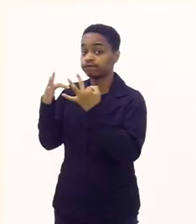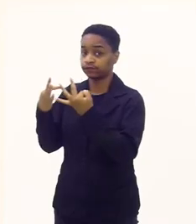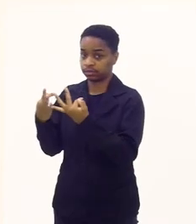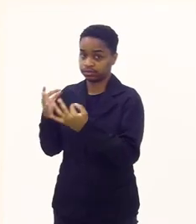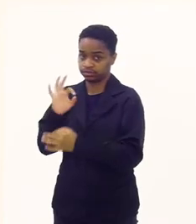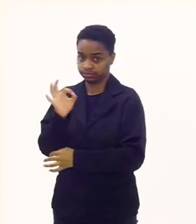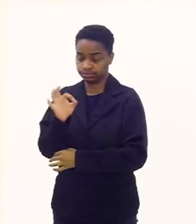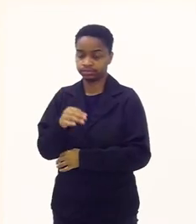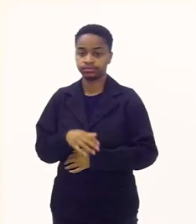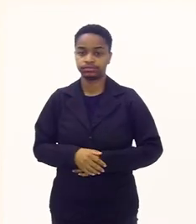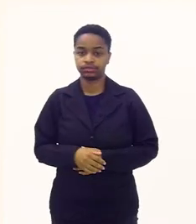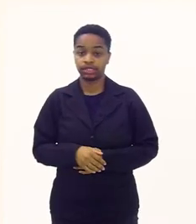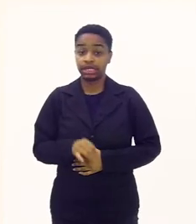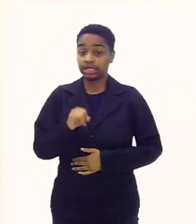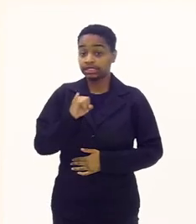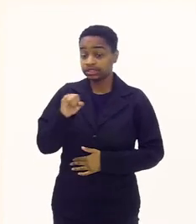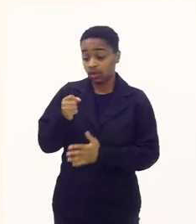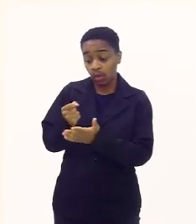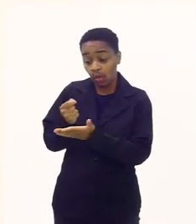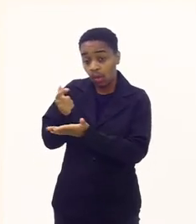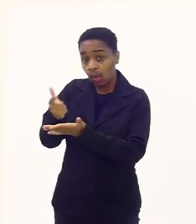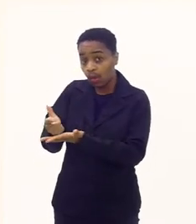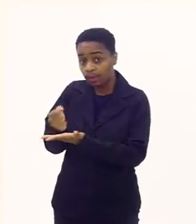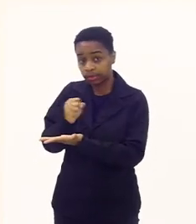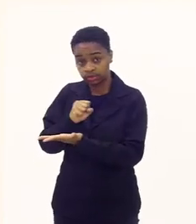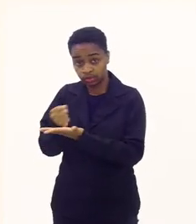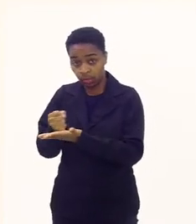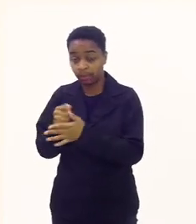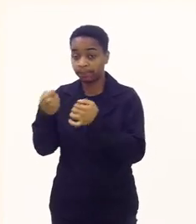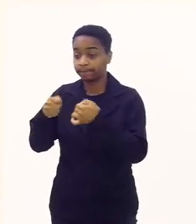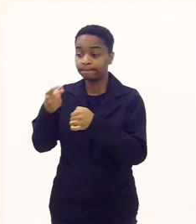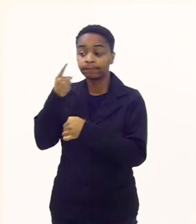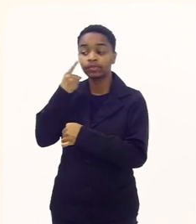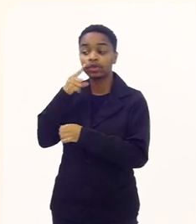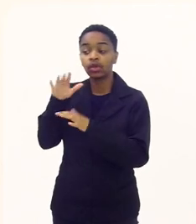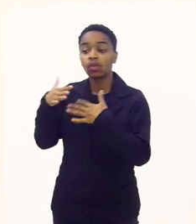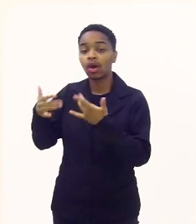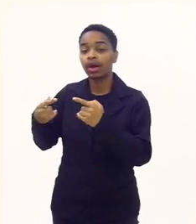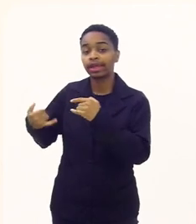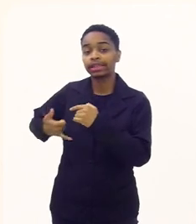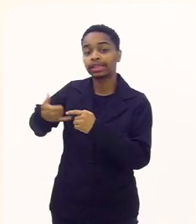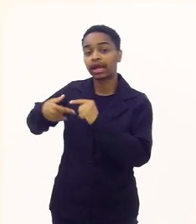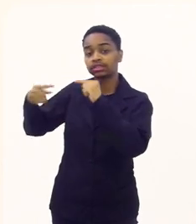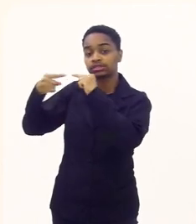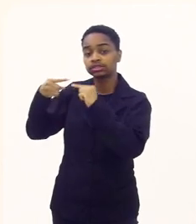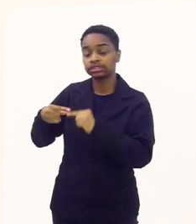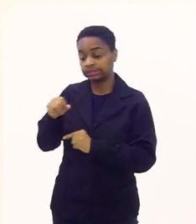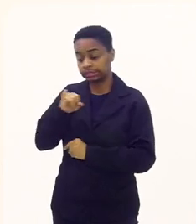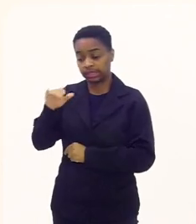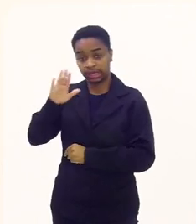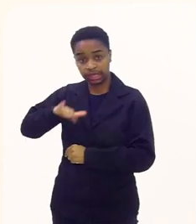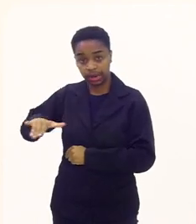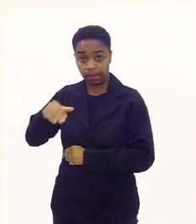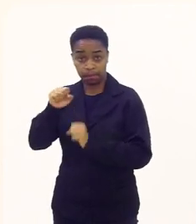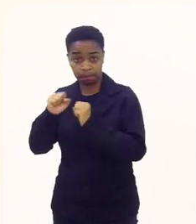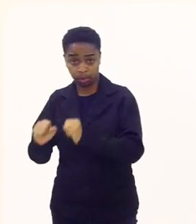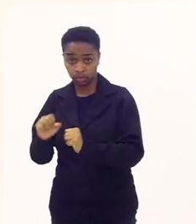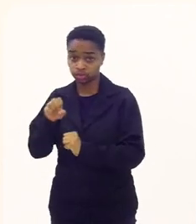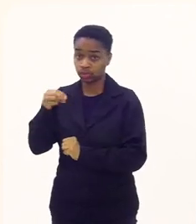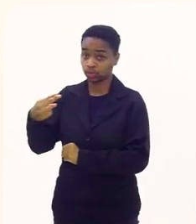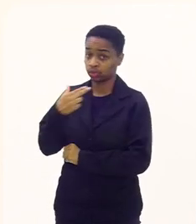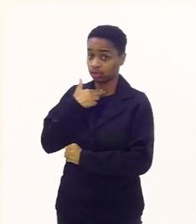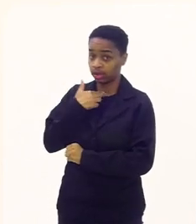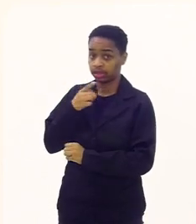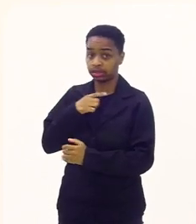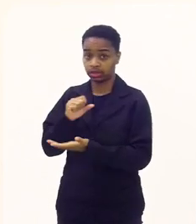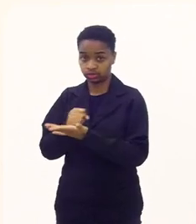pai e da mãe se quando for comprar se ver a faixa etária se aquela criança pode ou não ter